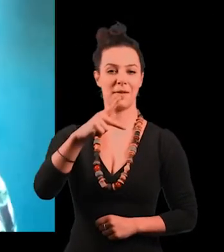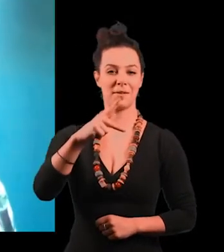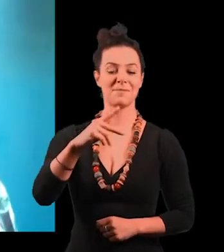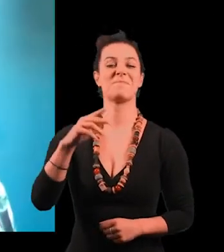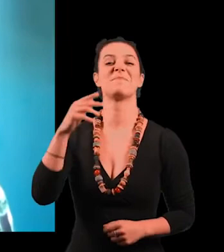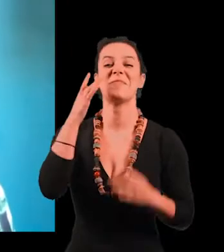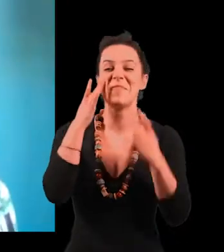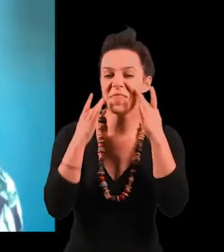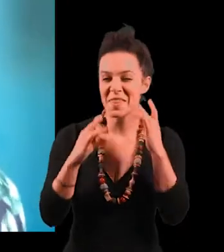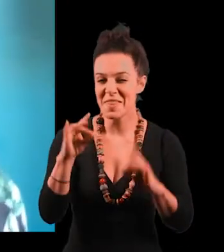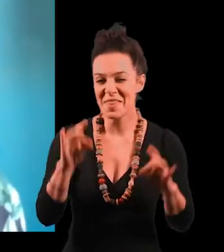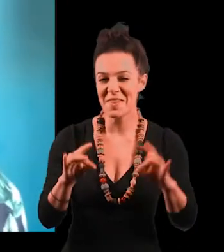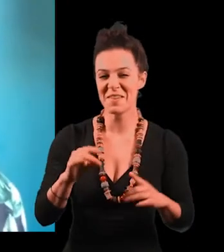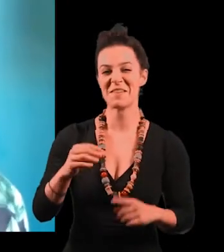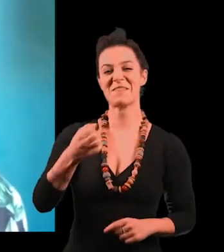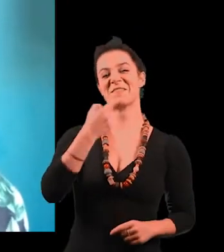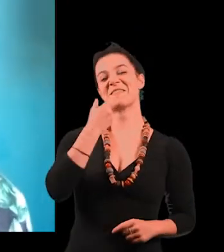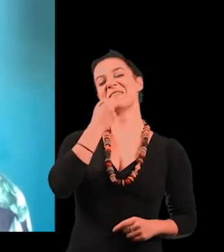Paraná